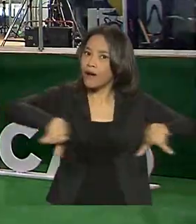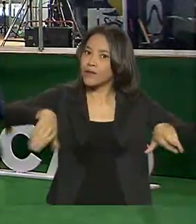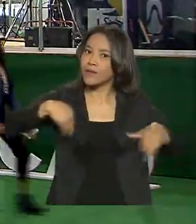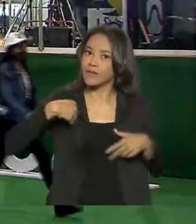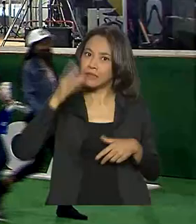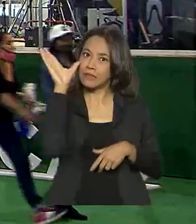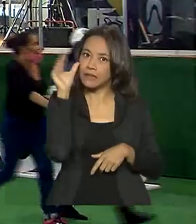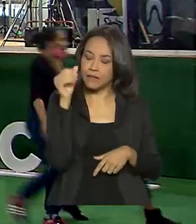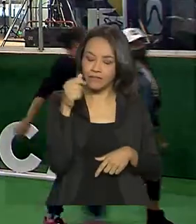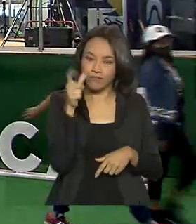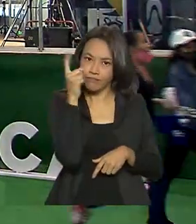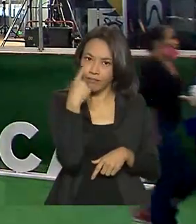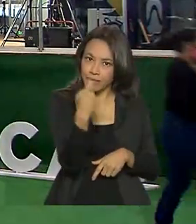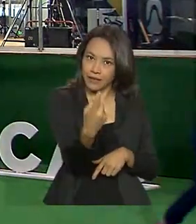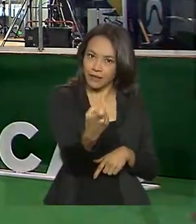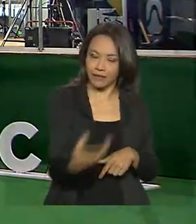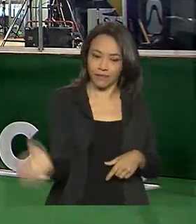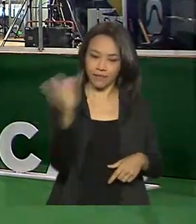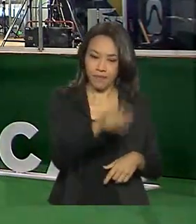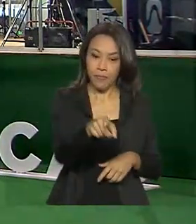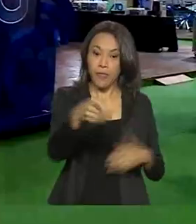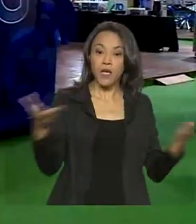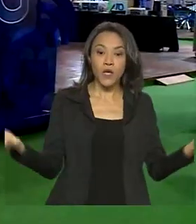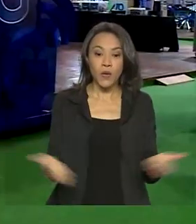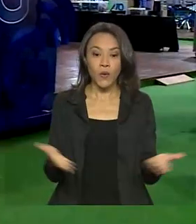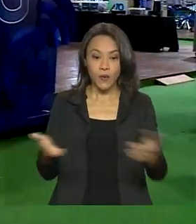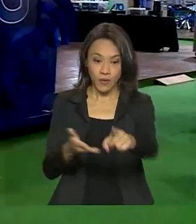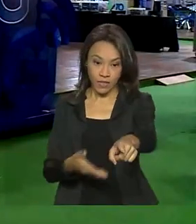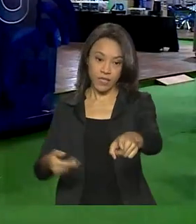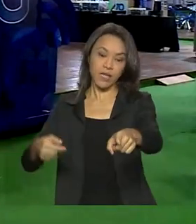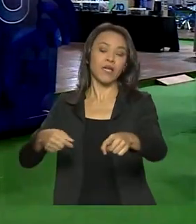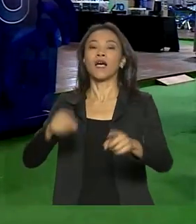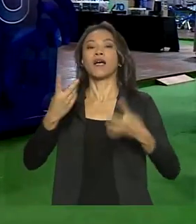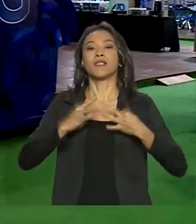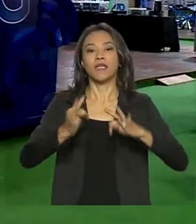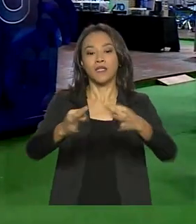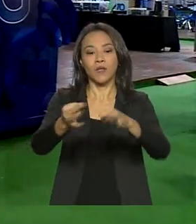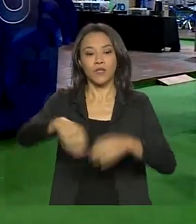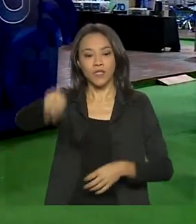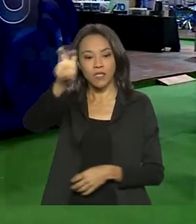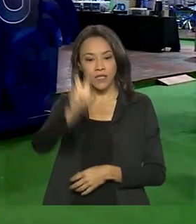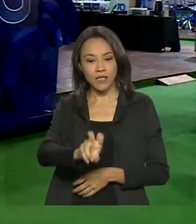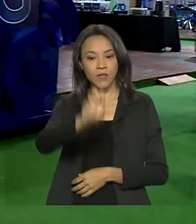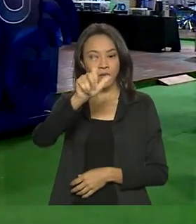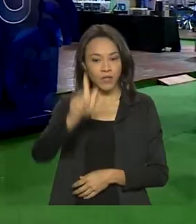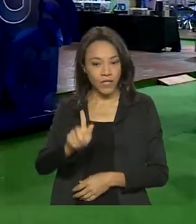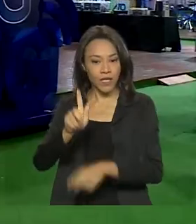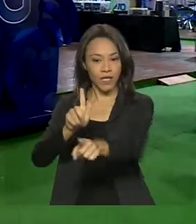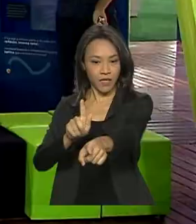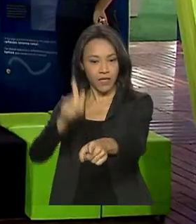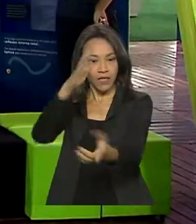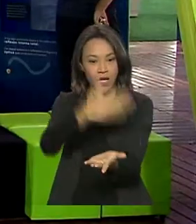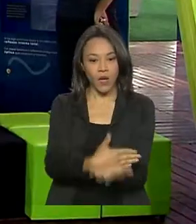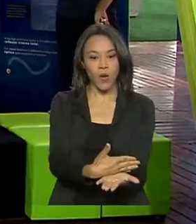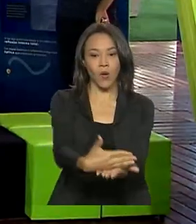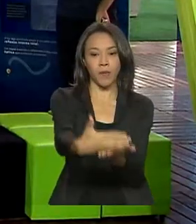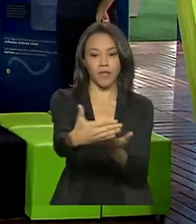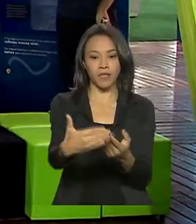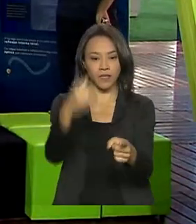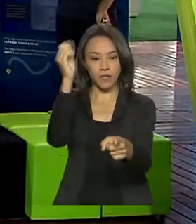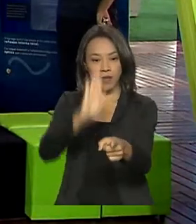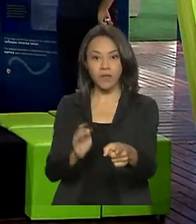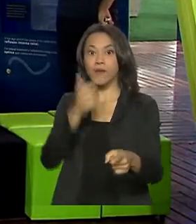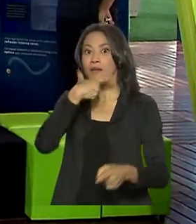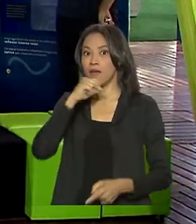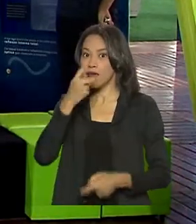E o destaque desse ano ficou com a tecnologia 5G, que está em fase de implantação no Brasil. Quem visitou